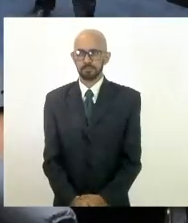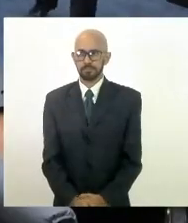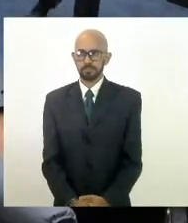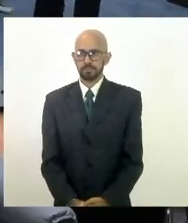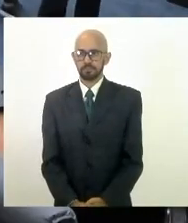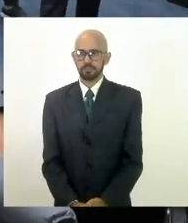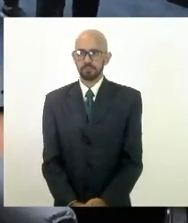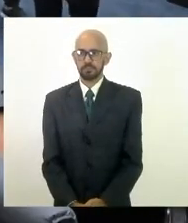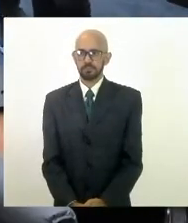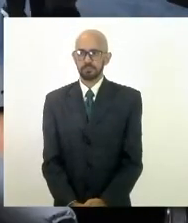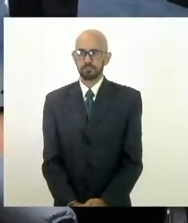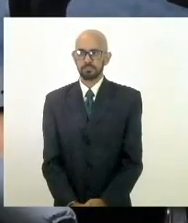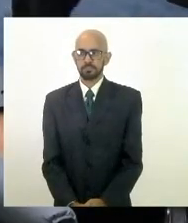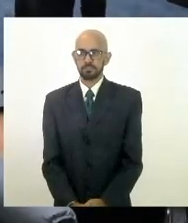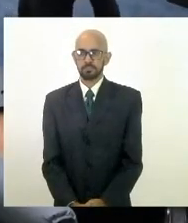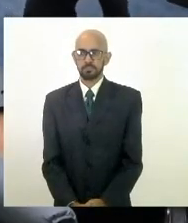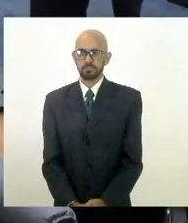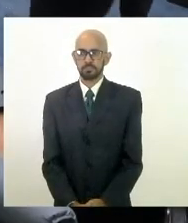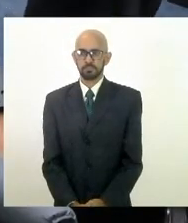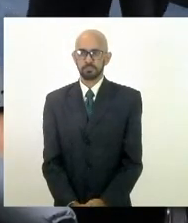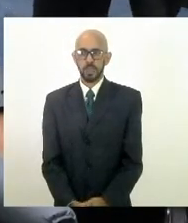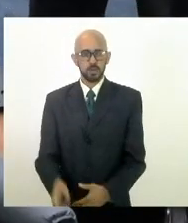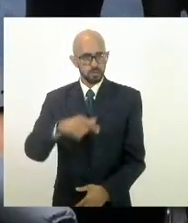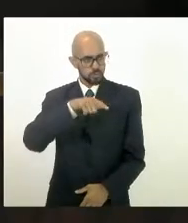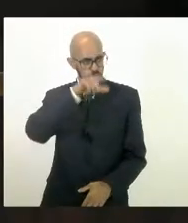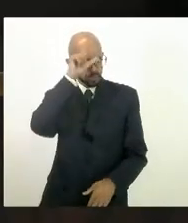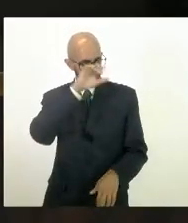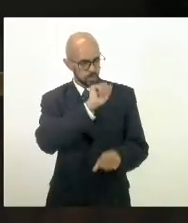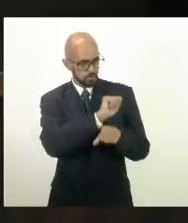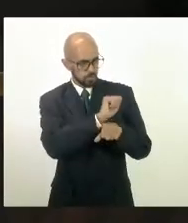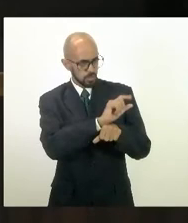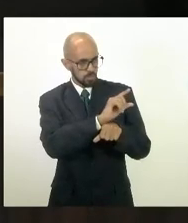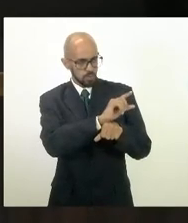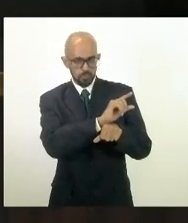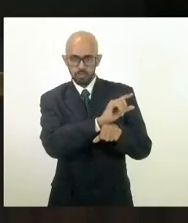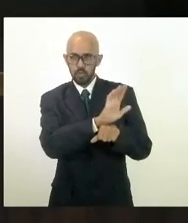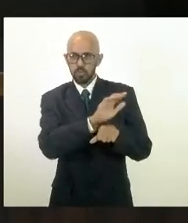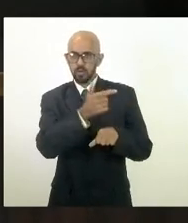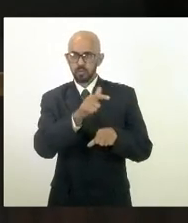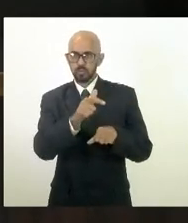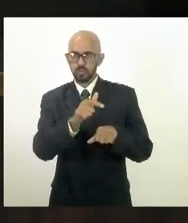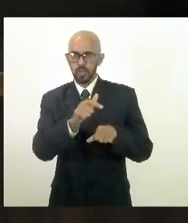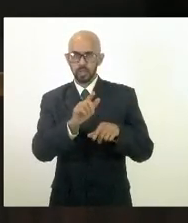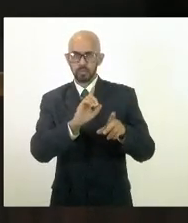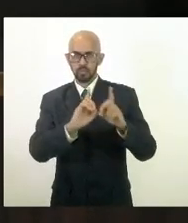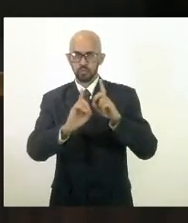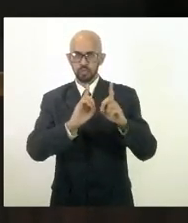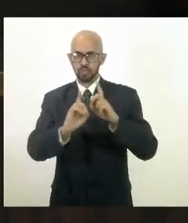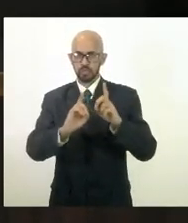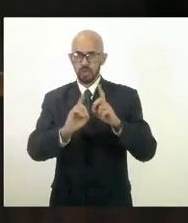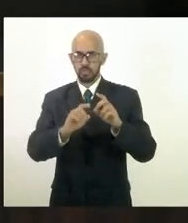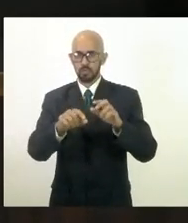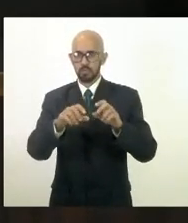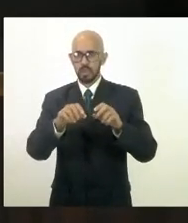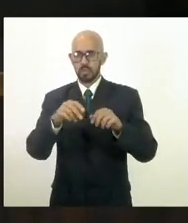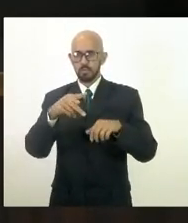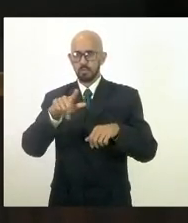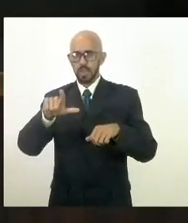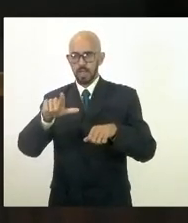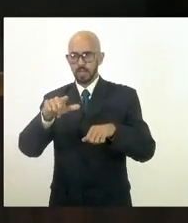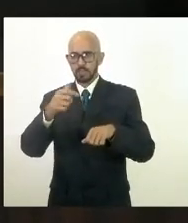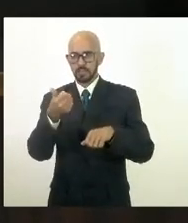presidente deputado Luiz Paulo antes porém não havendo orador para discutir o projeto de lei 1661-19